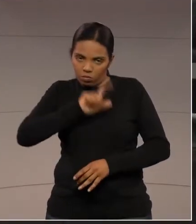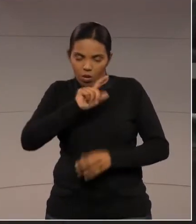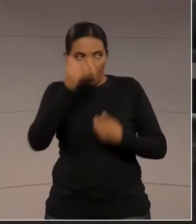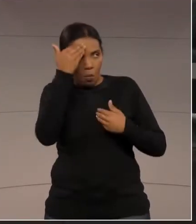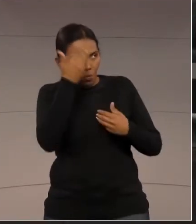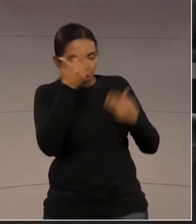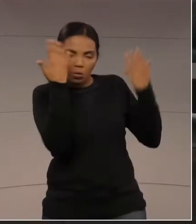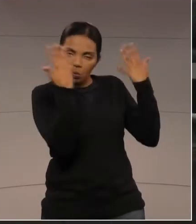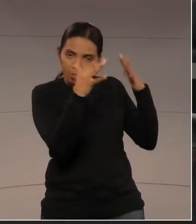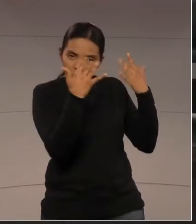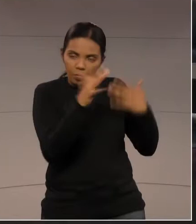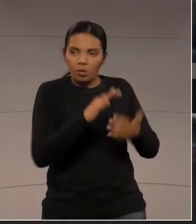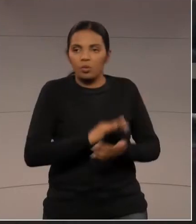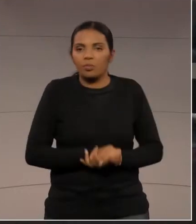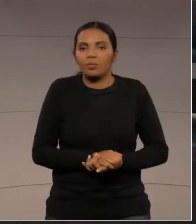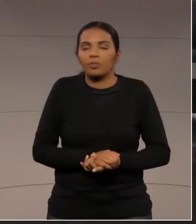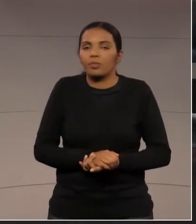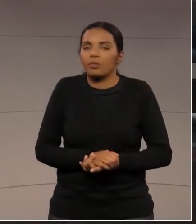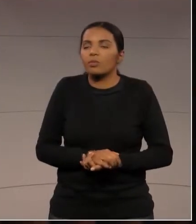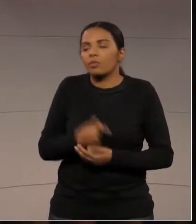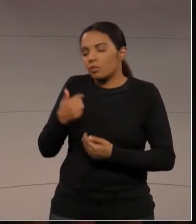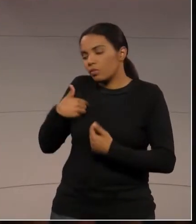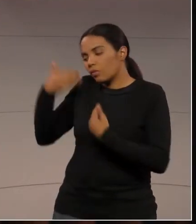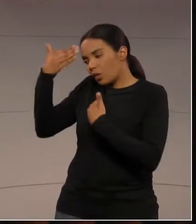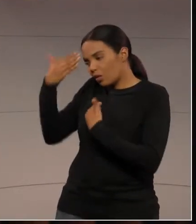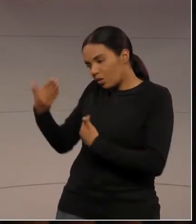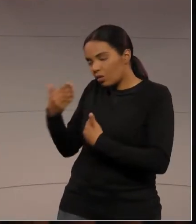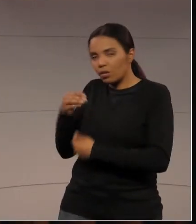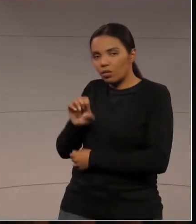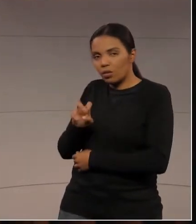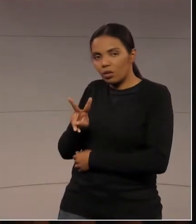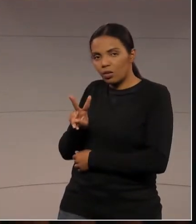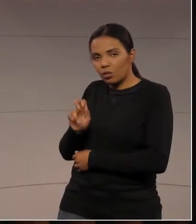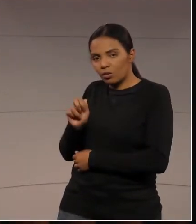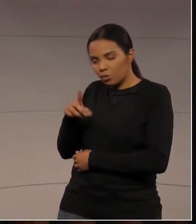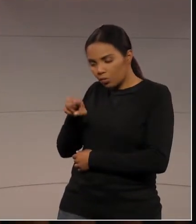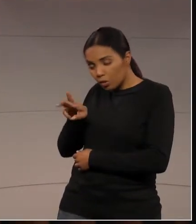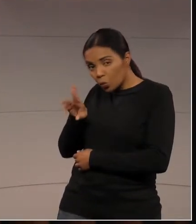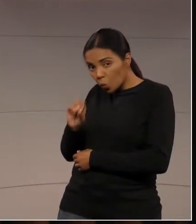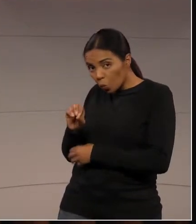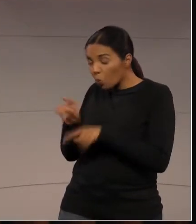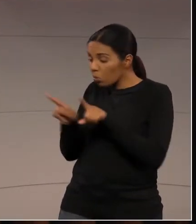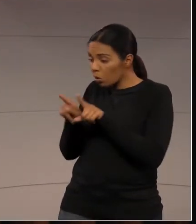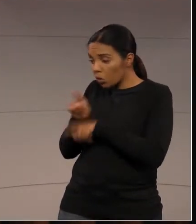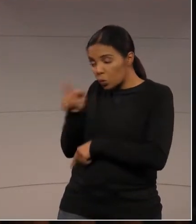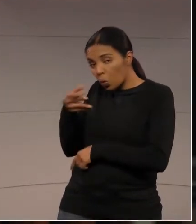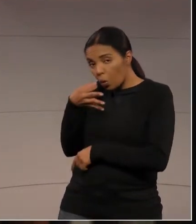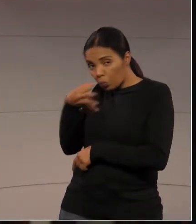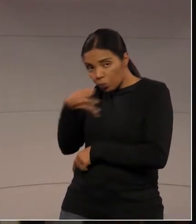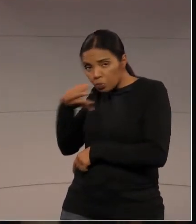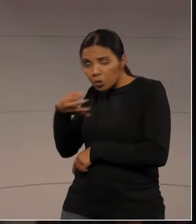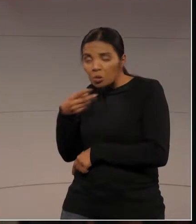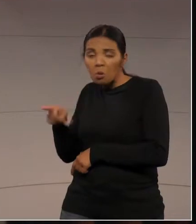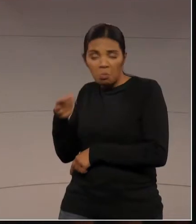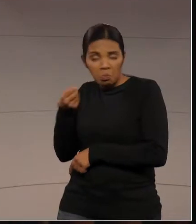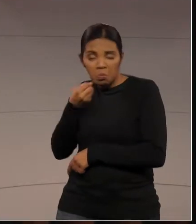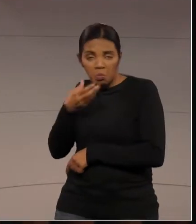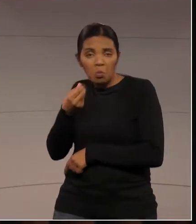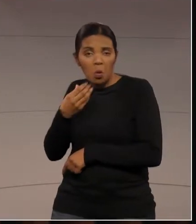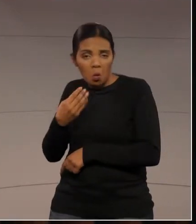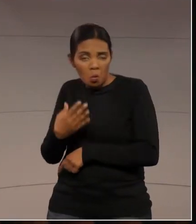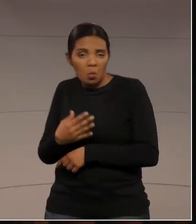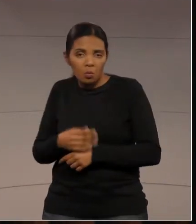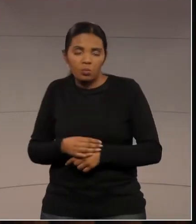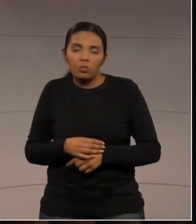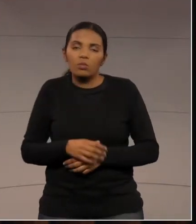pela sua manifestação. Eu agradeço, deputado Evandro, os seus elogios e a sua crítica bastante construtiva com relação